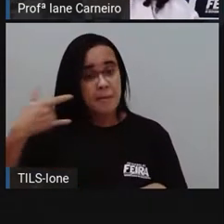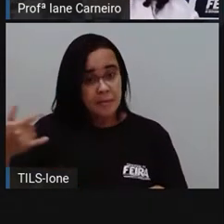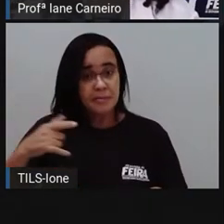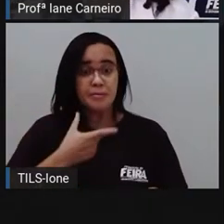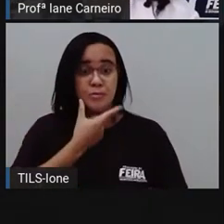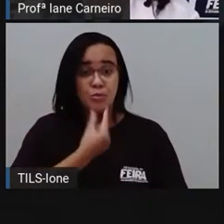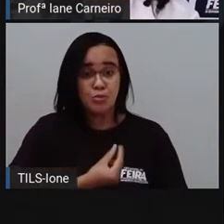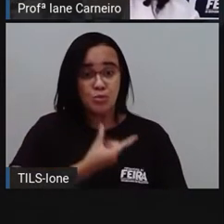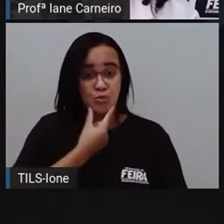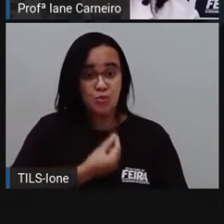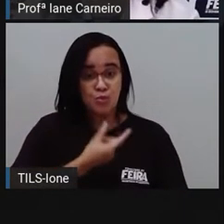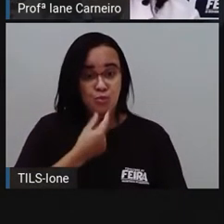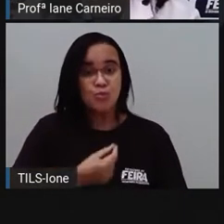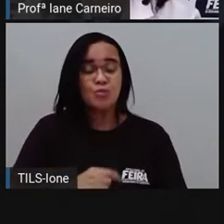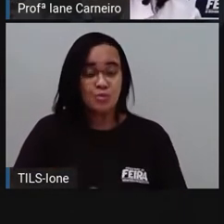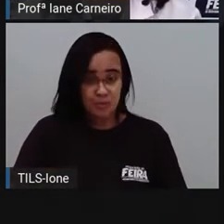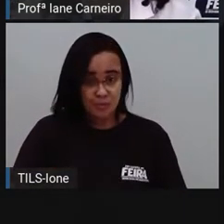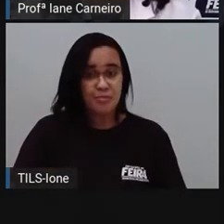que diferente.